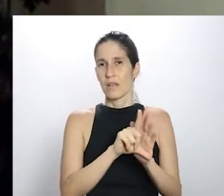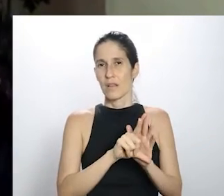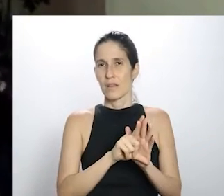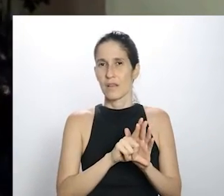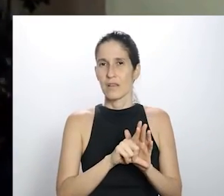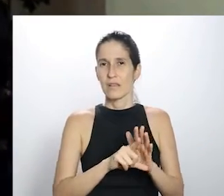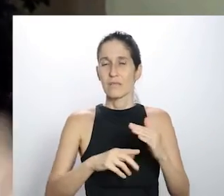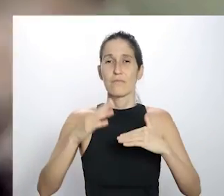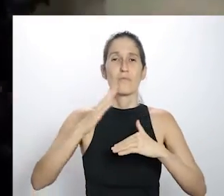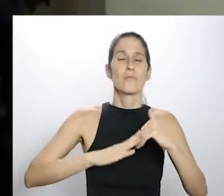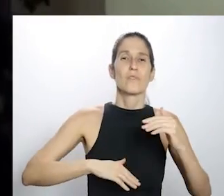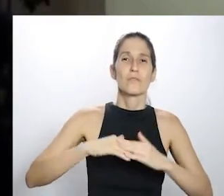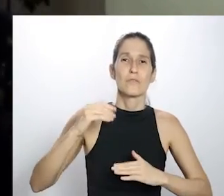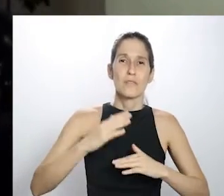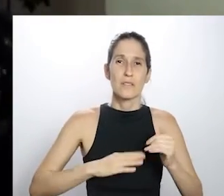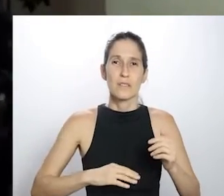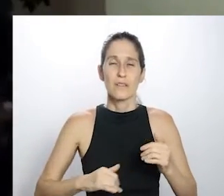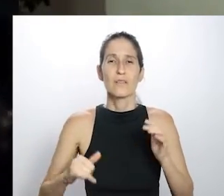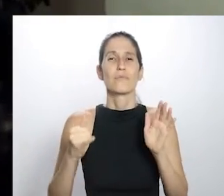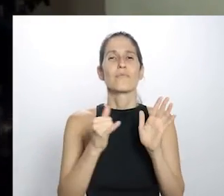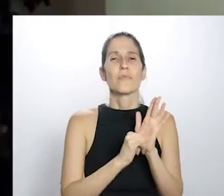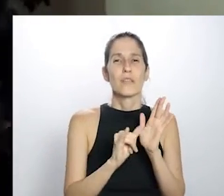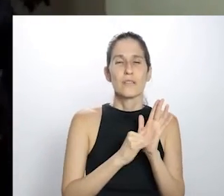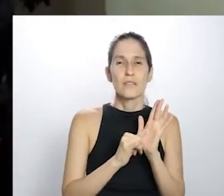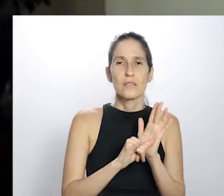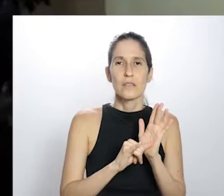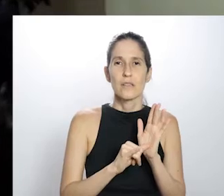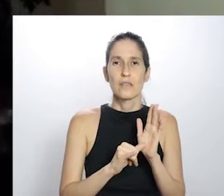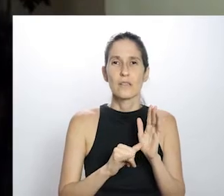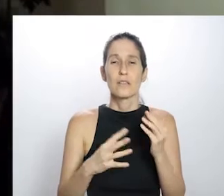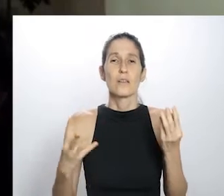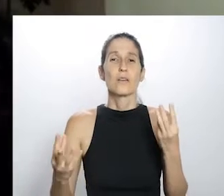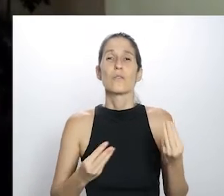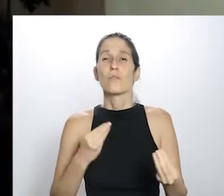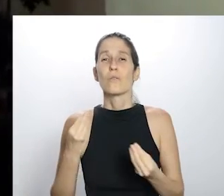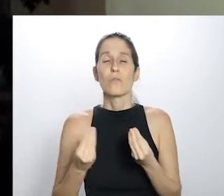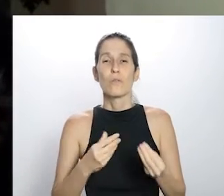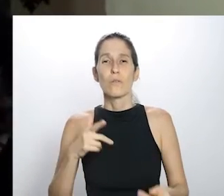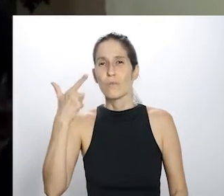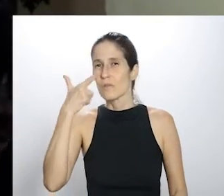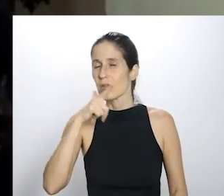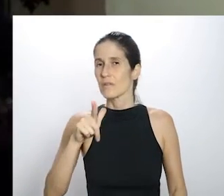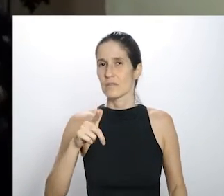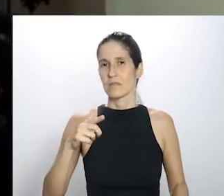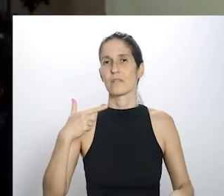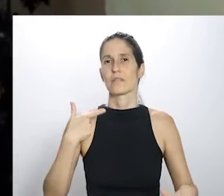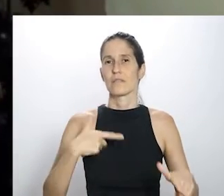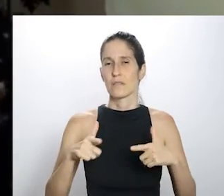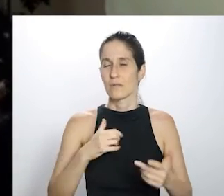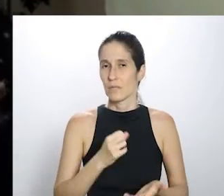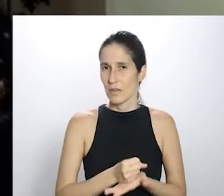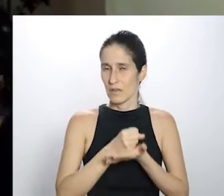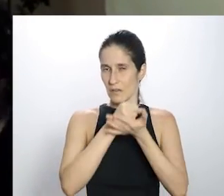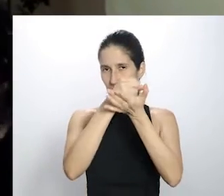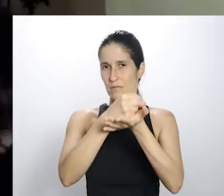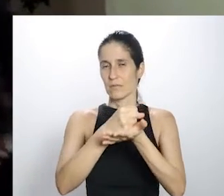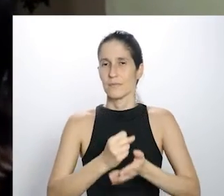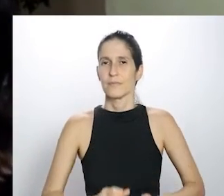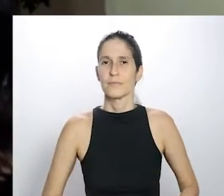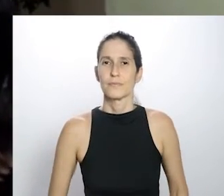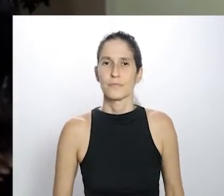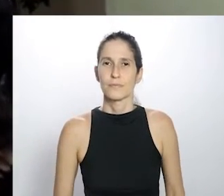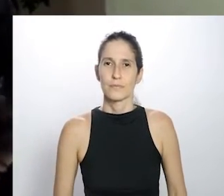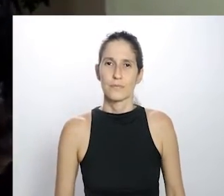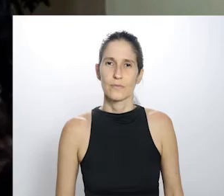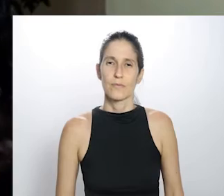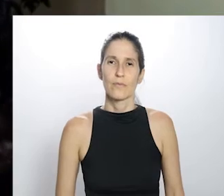leis, sobre os mecanismos, sobre elitais, sobre formas de, coisas que podem ser bem